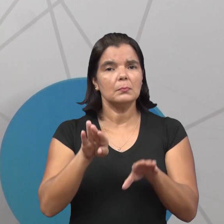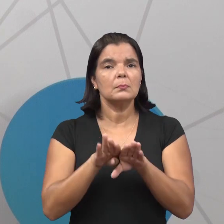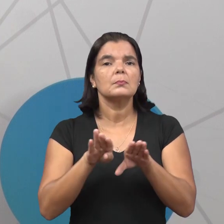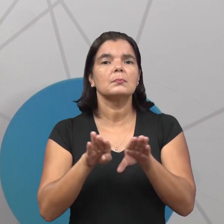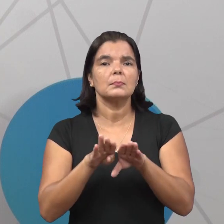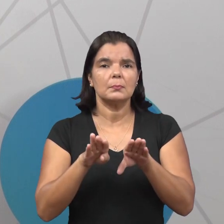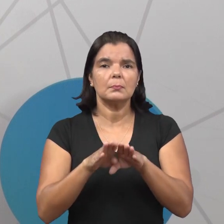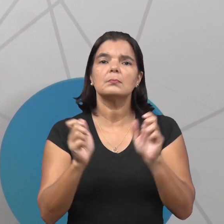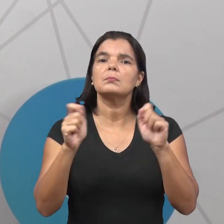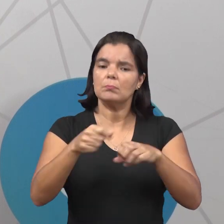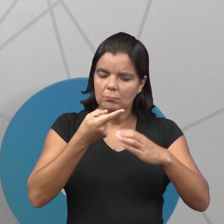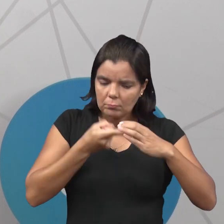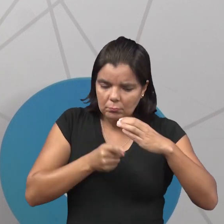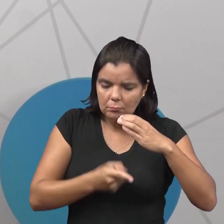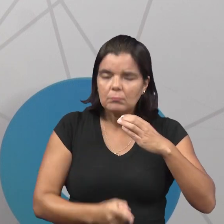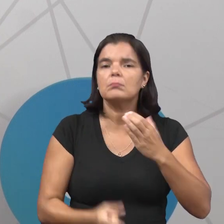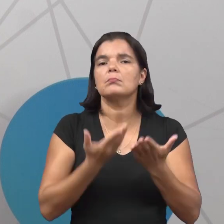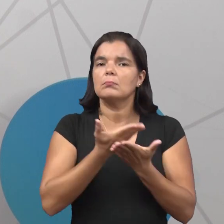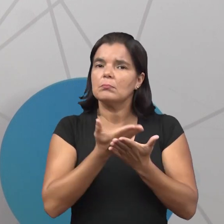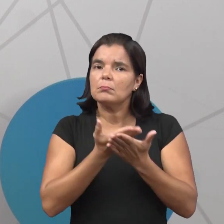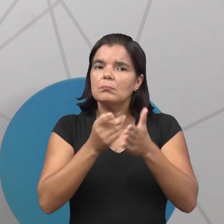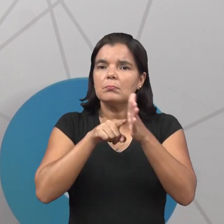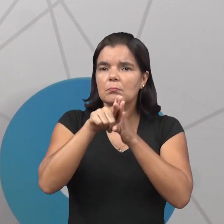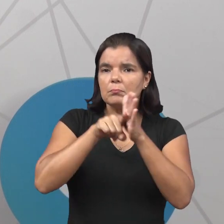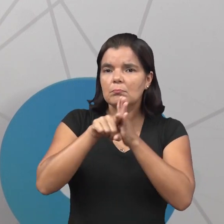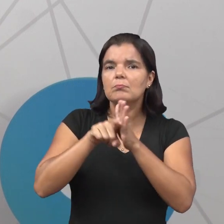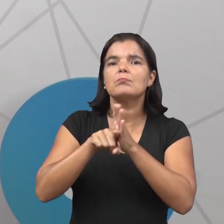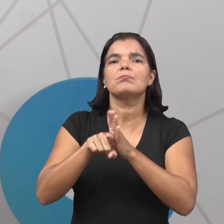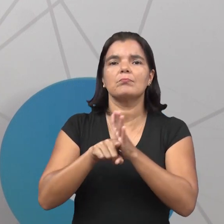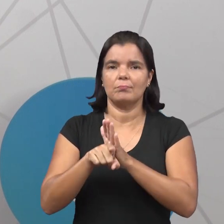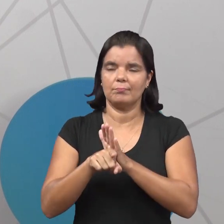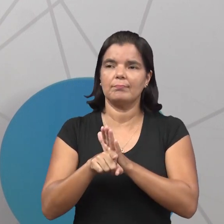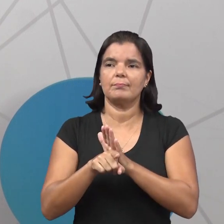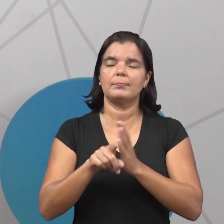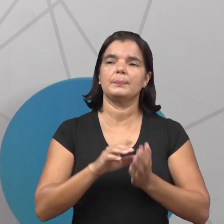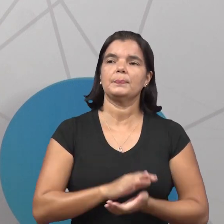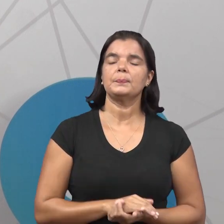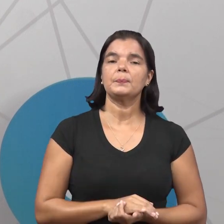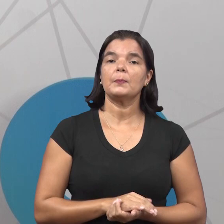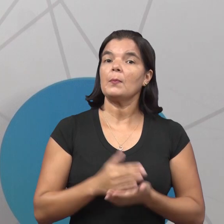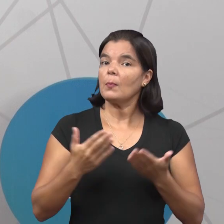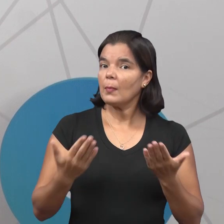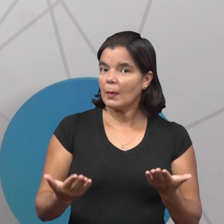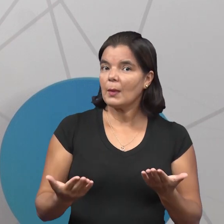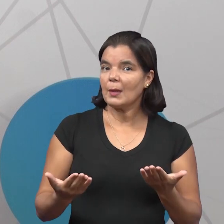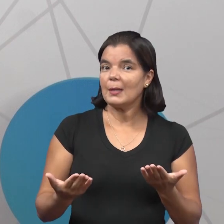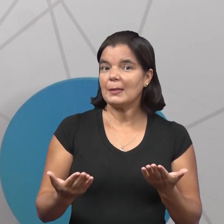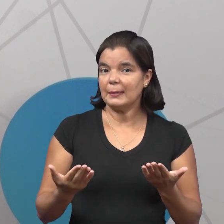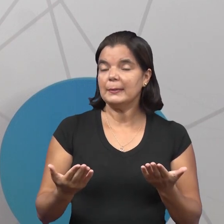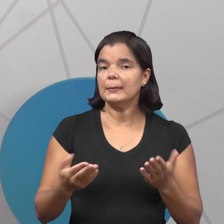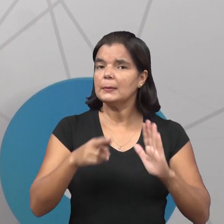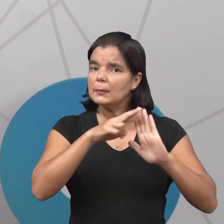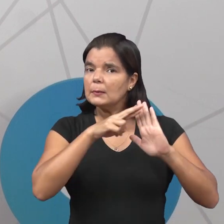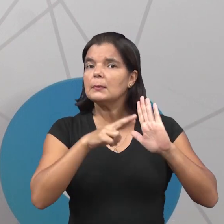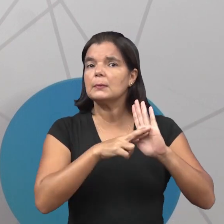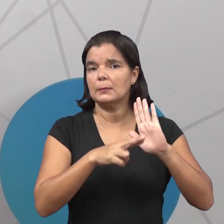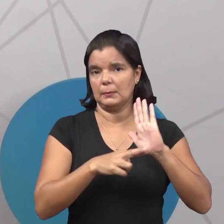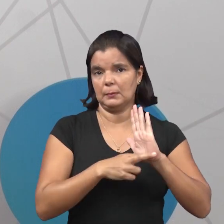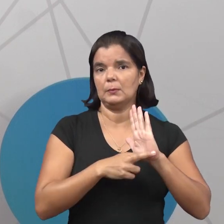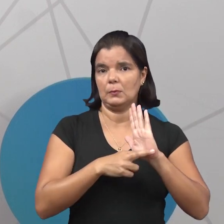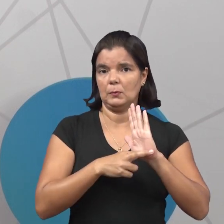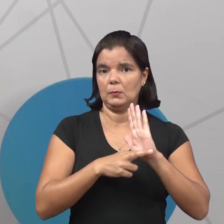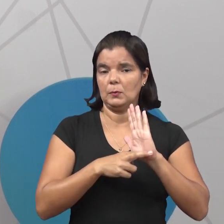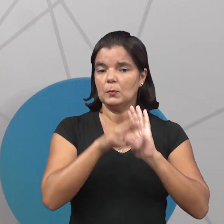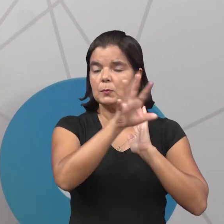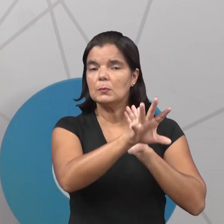pode aprofundar nas suas pesquisas a respeito desse aspecto. Então, esses são os critérios. Os critérios